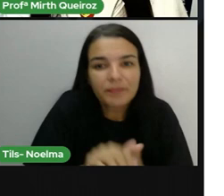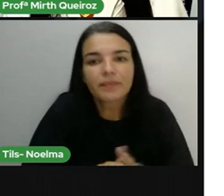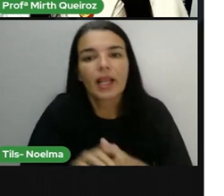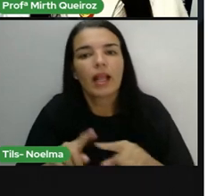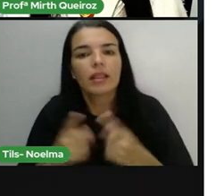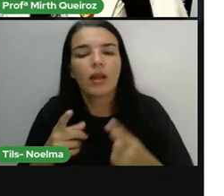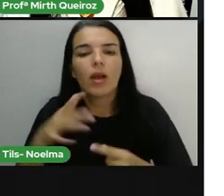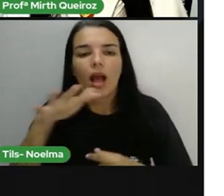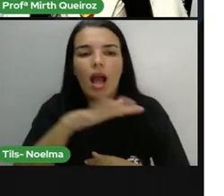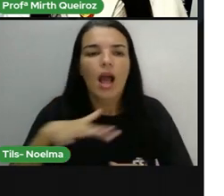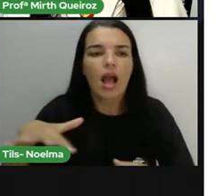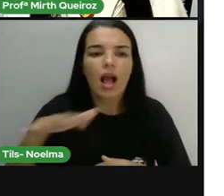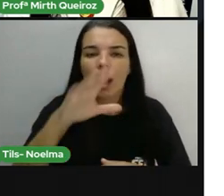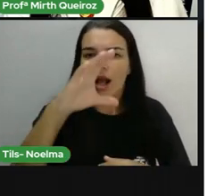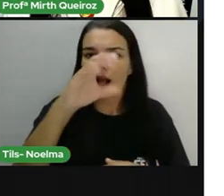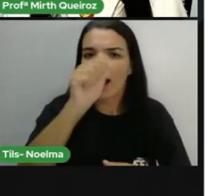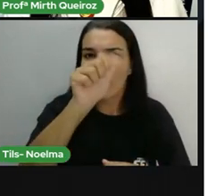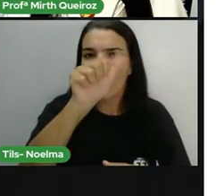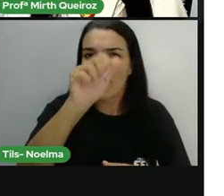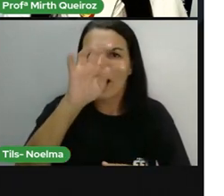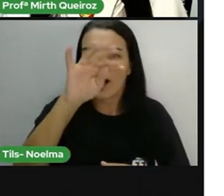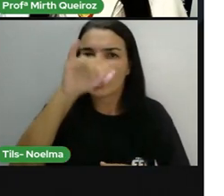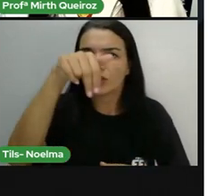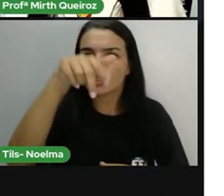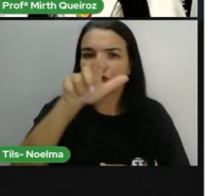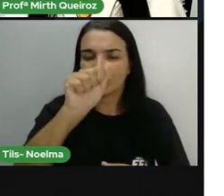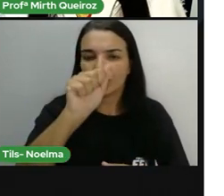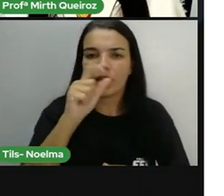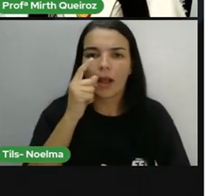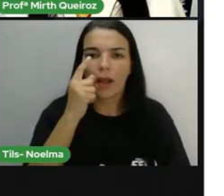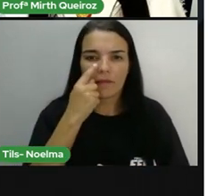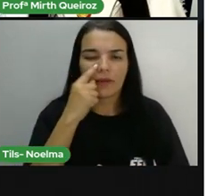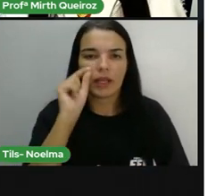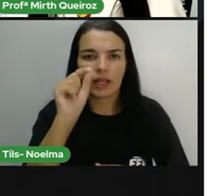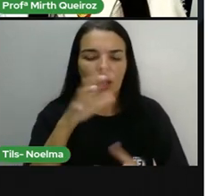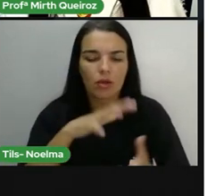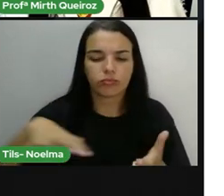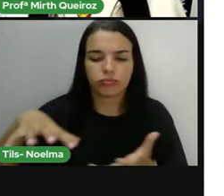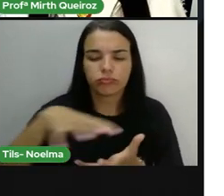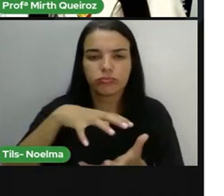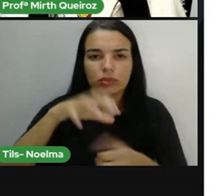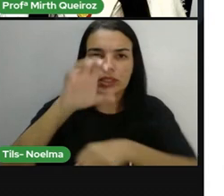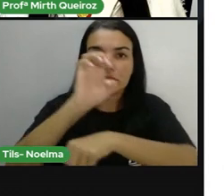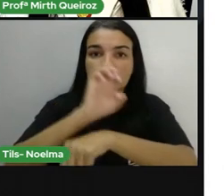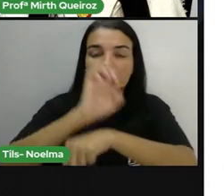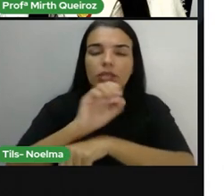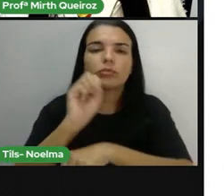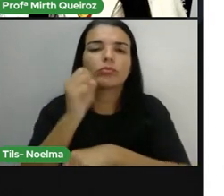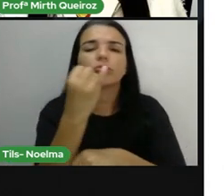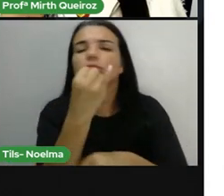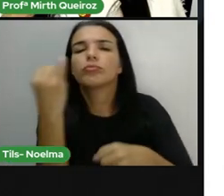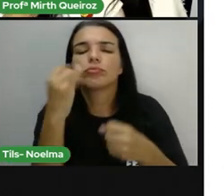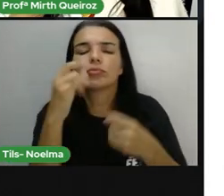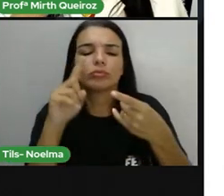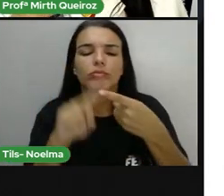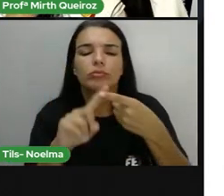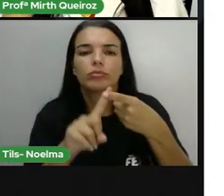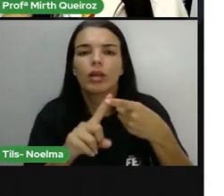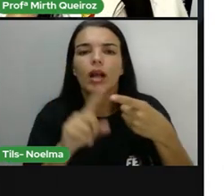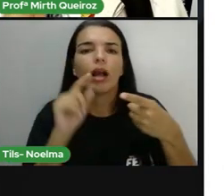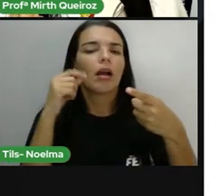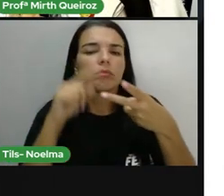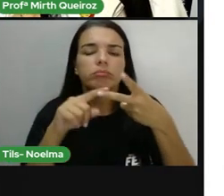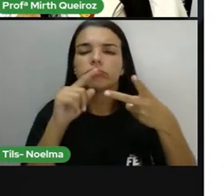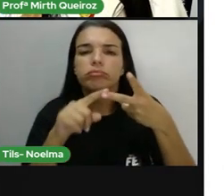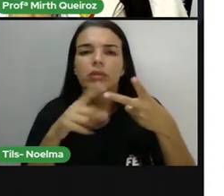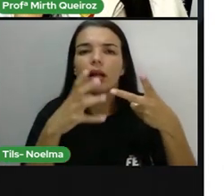A Caatinga, ela engloba quantos estados? Quais são? Vamos contar, Alagoas. Alagoas.